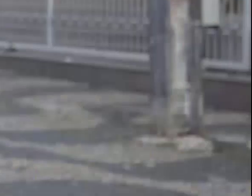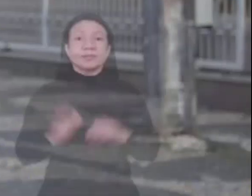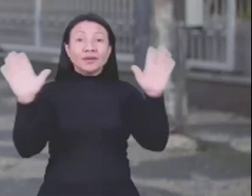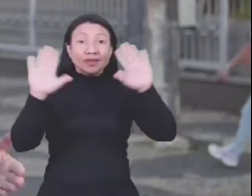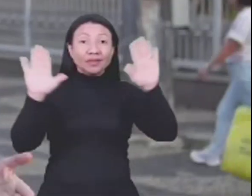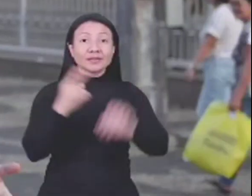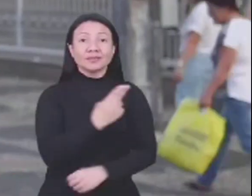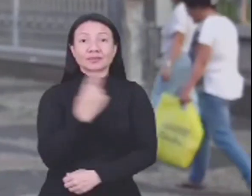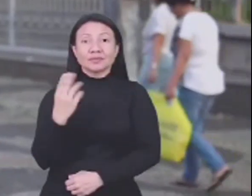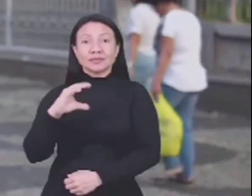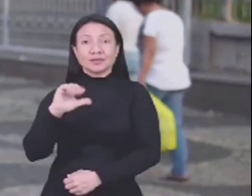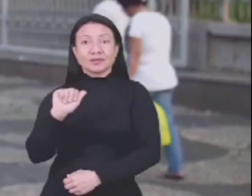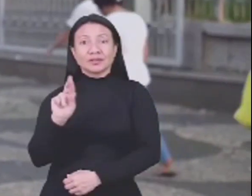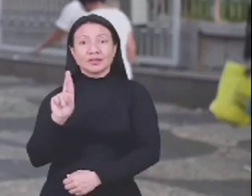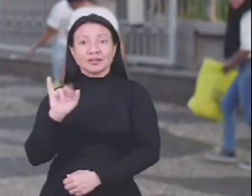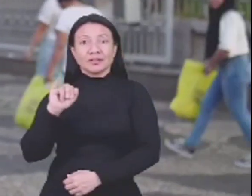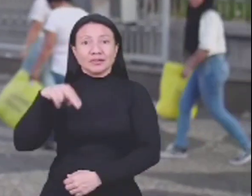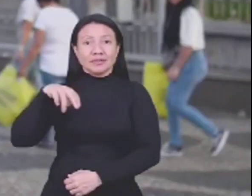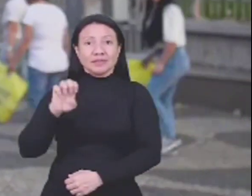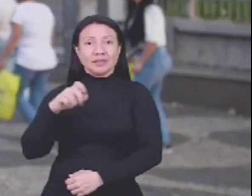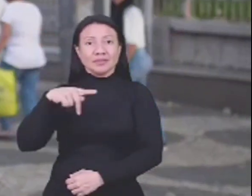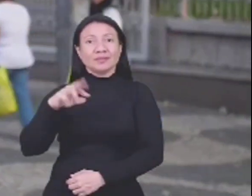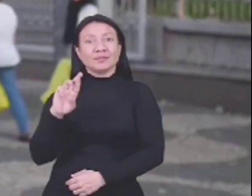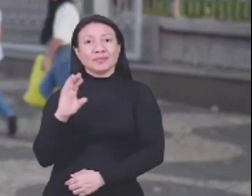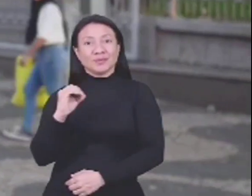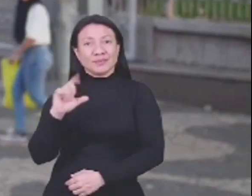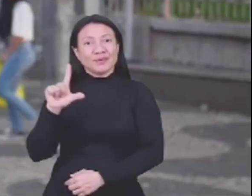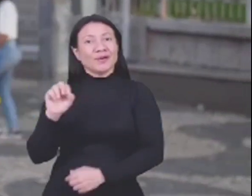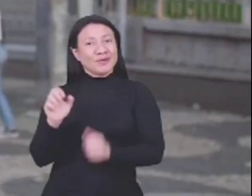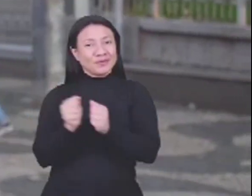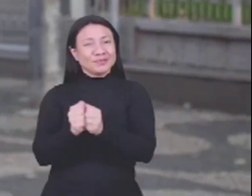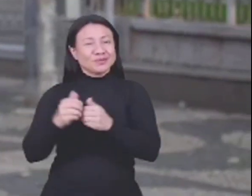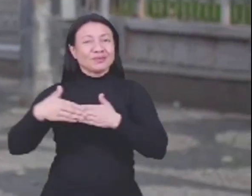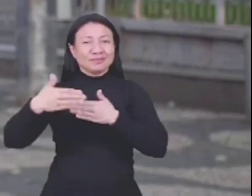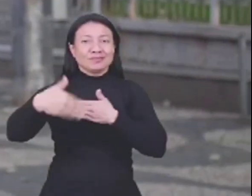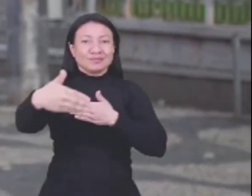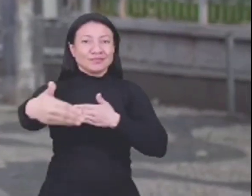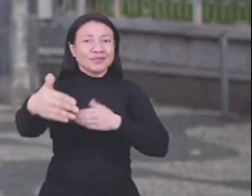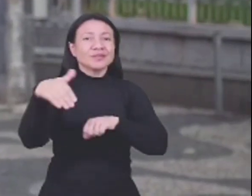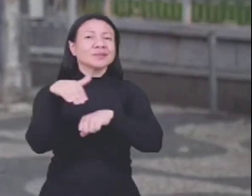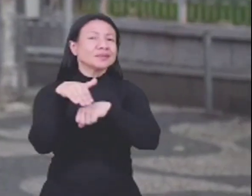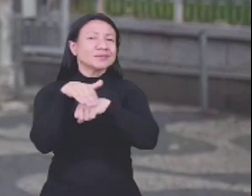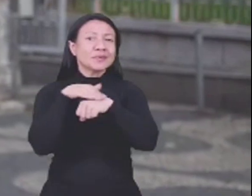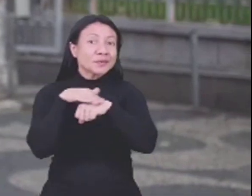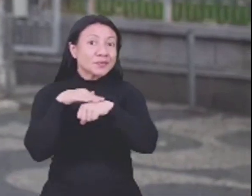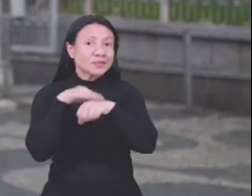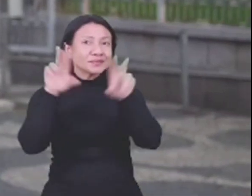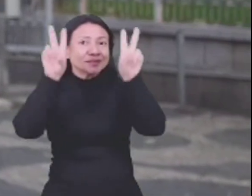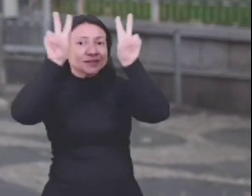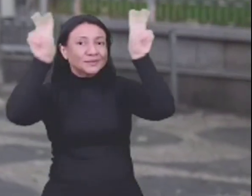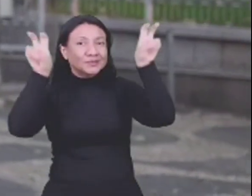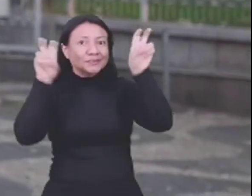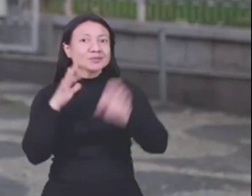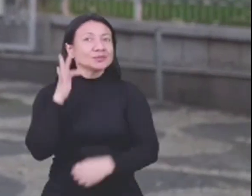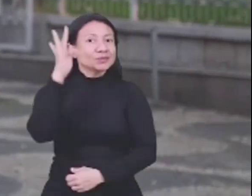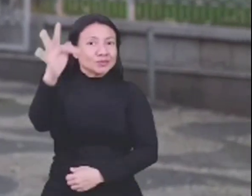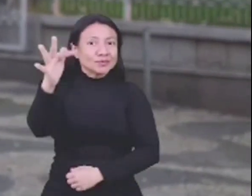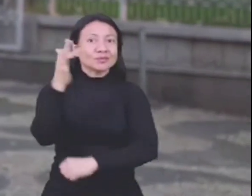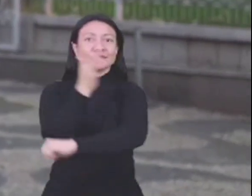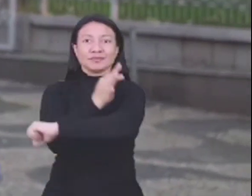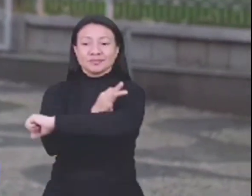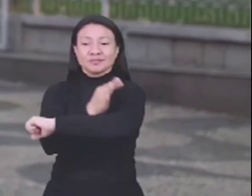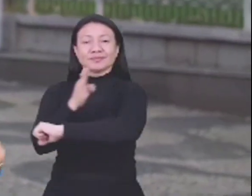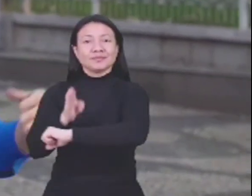Olá, eu sou Karine Prolo e estarei junto contigo nos próximos dias para conversarmos sobre o